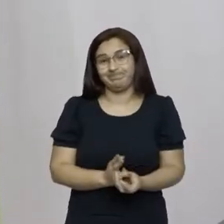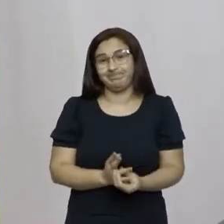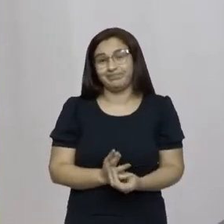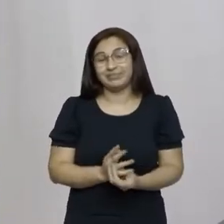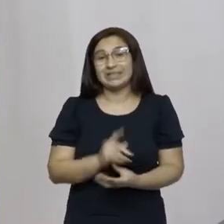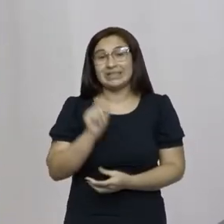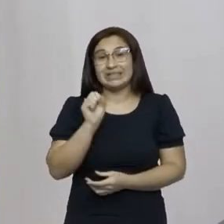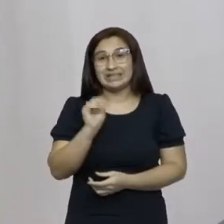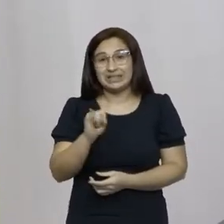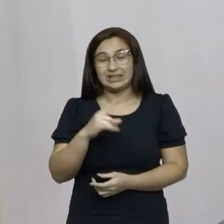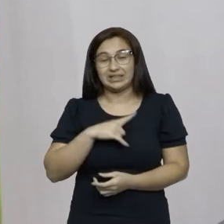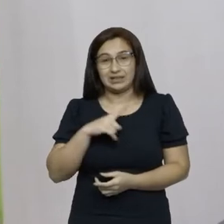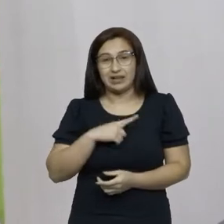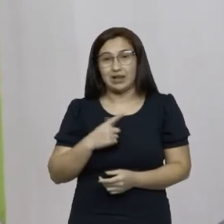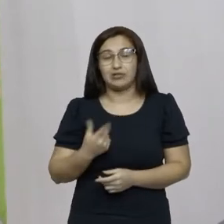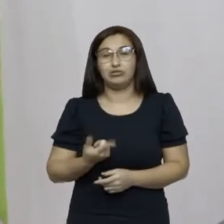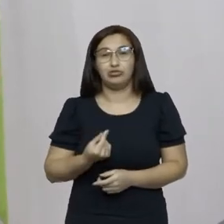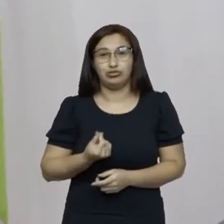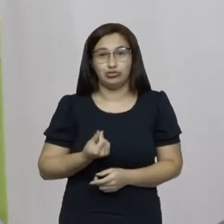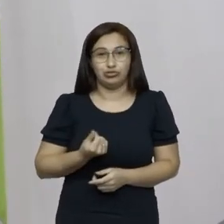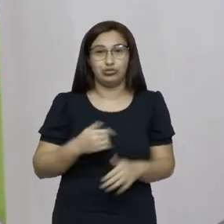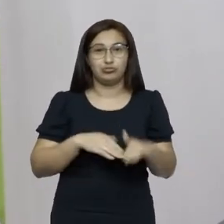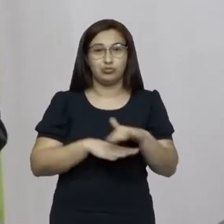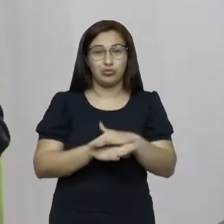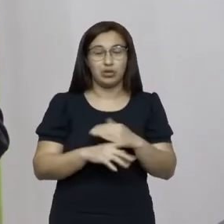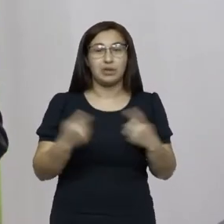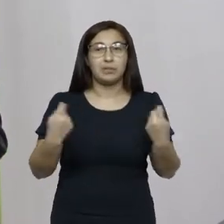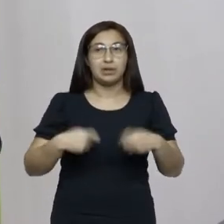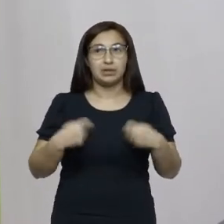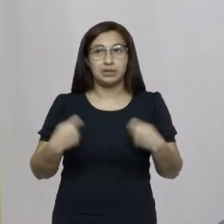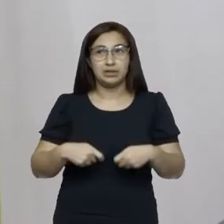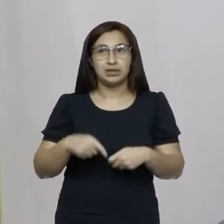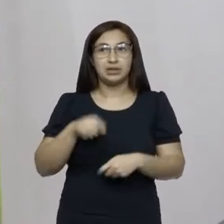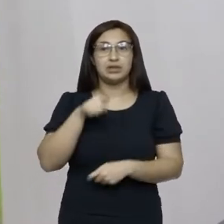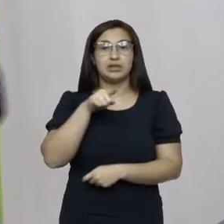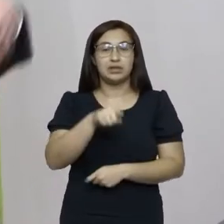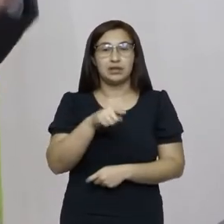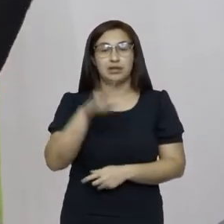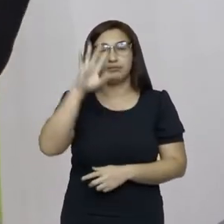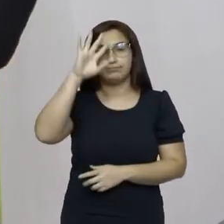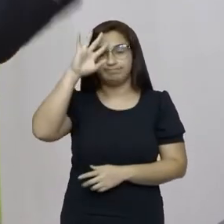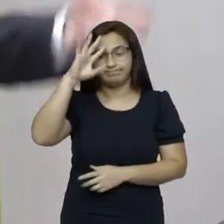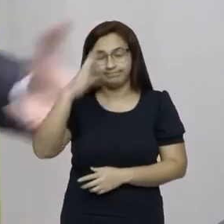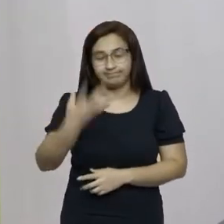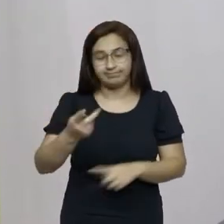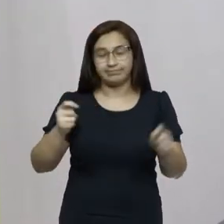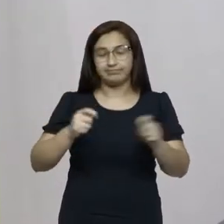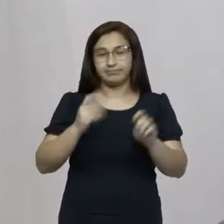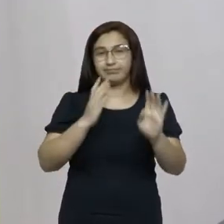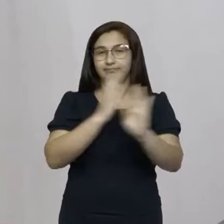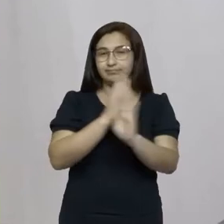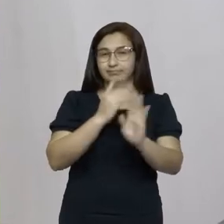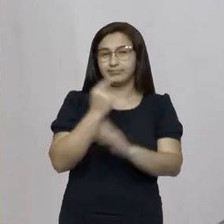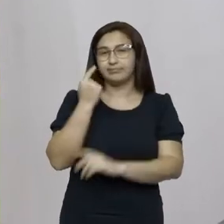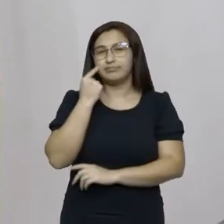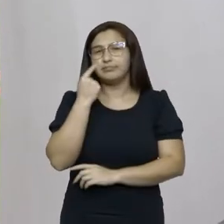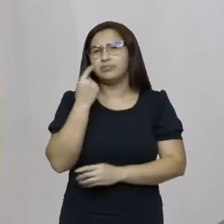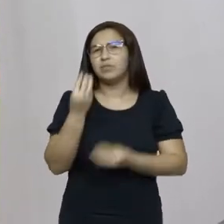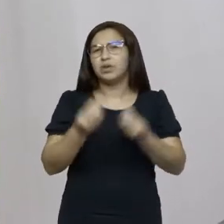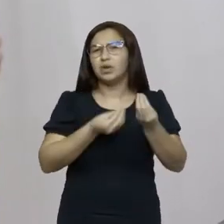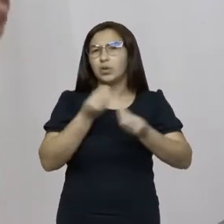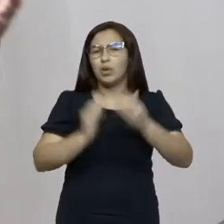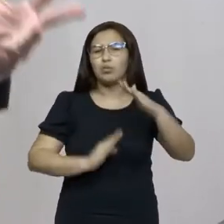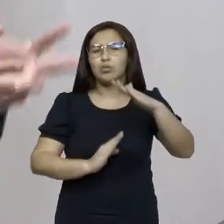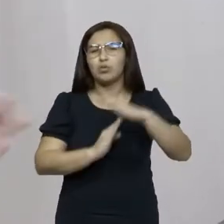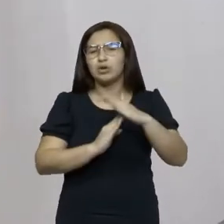recursos é preciso que haja também a disposição de resolver isso rever essa questão dos tetos